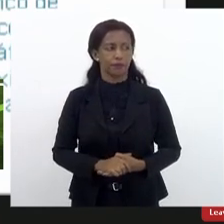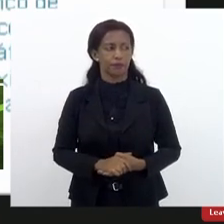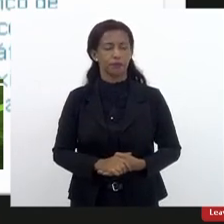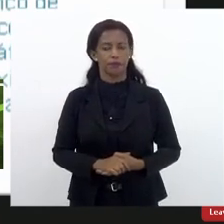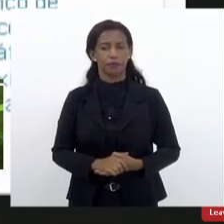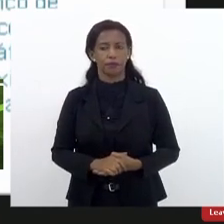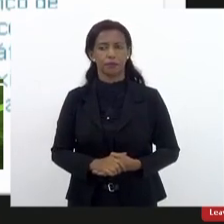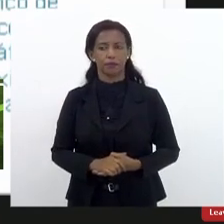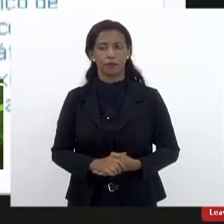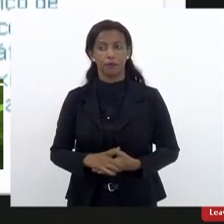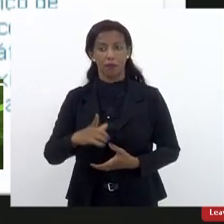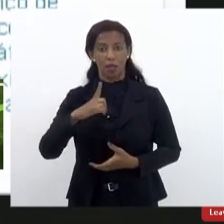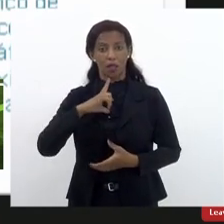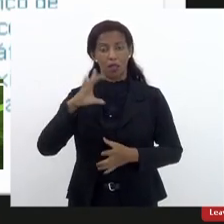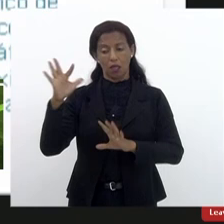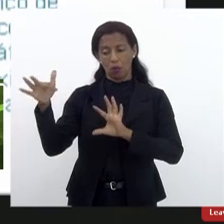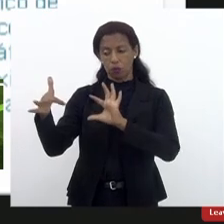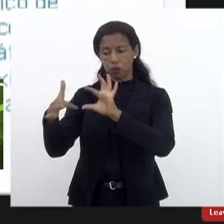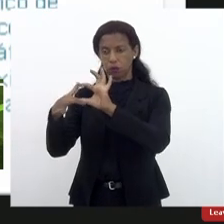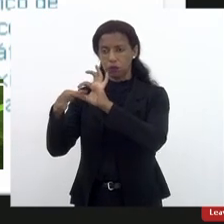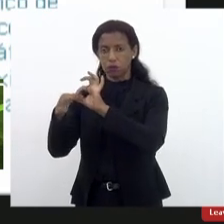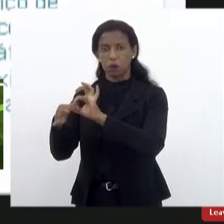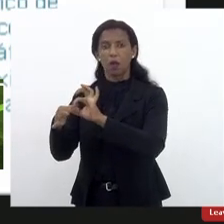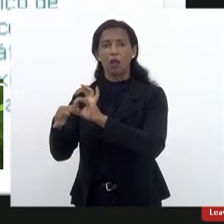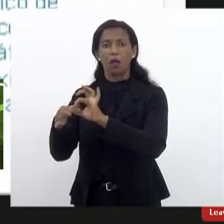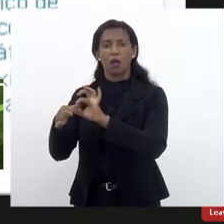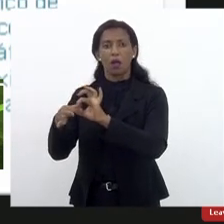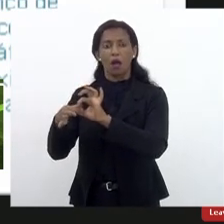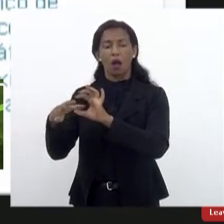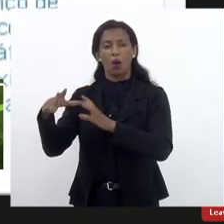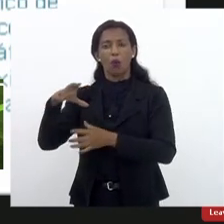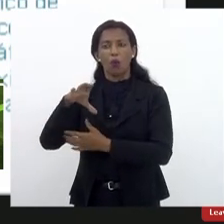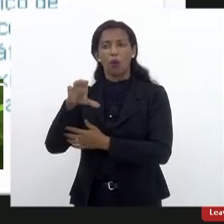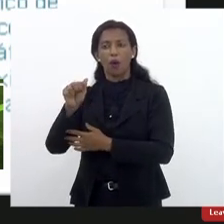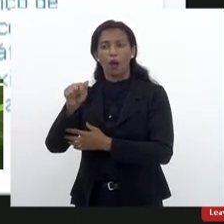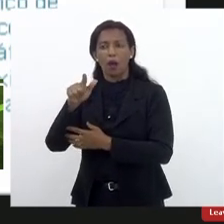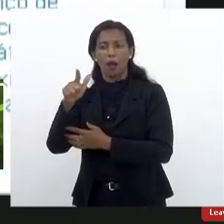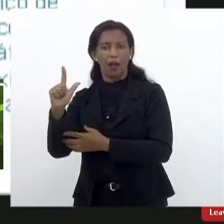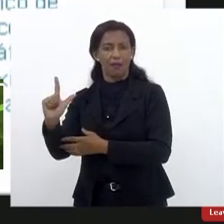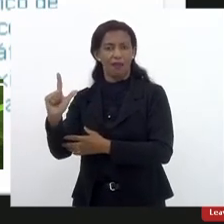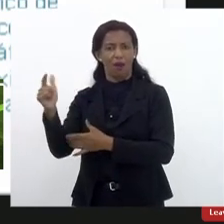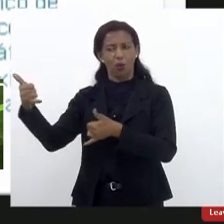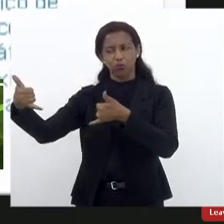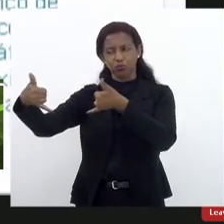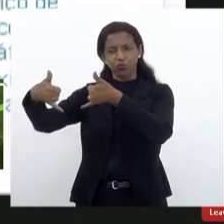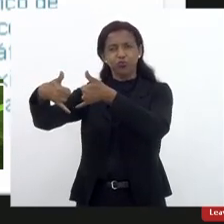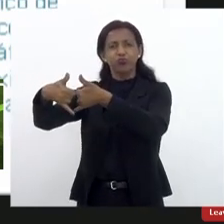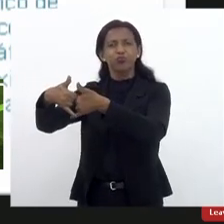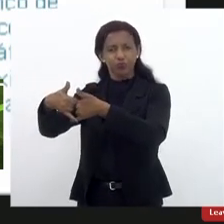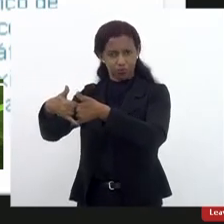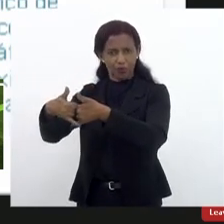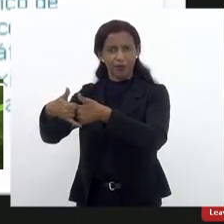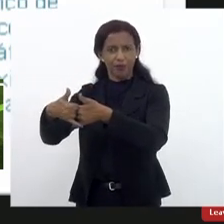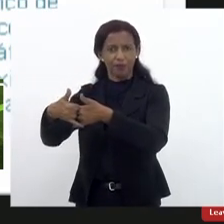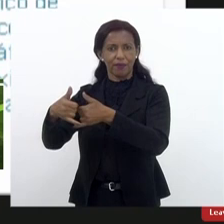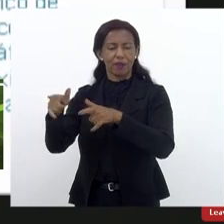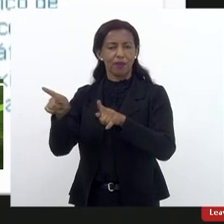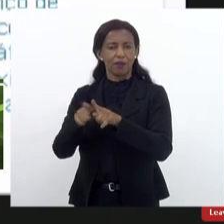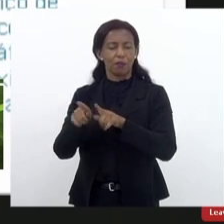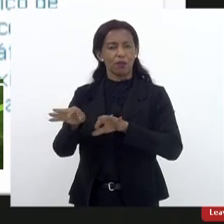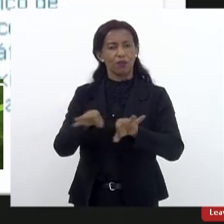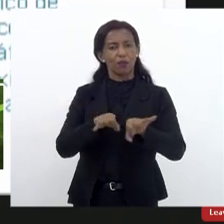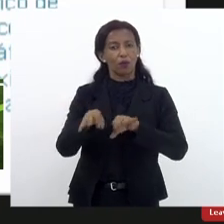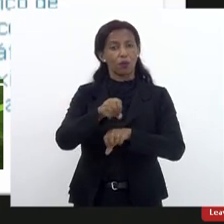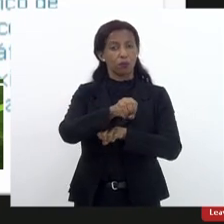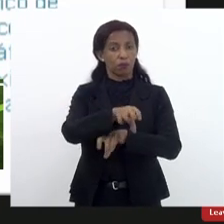Institucionalizar um canal de escuta, isso foi feito através, de certa forma, do Fale Conosco, com órgãos e entidades de classe, além de fóruns educacionais.